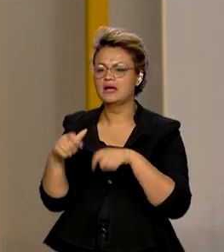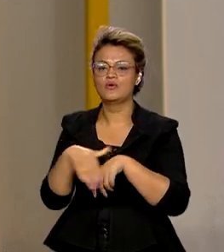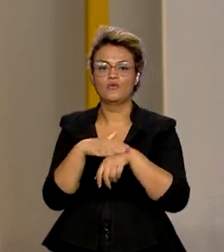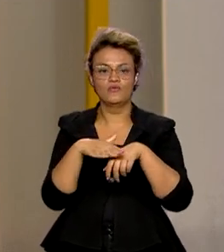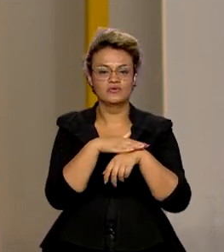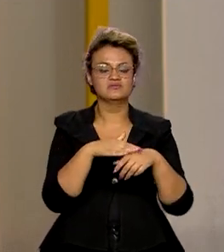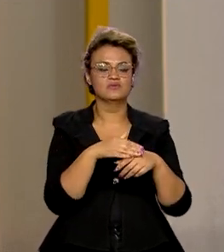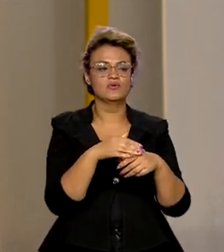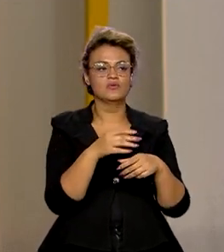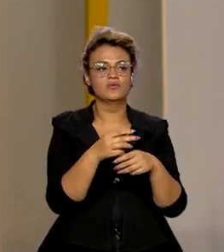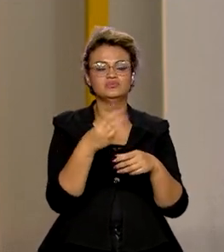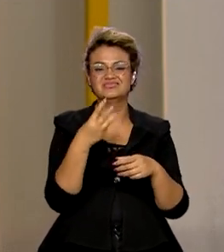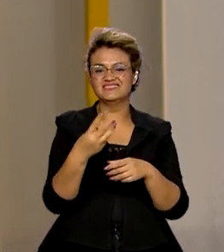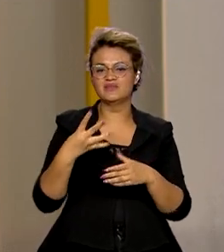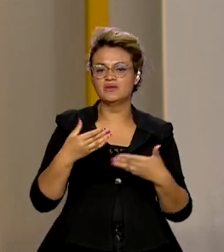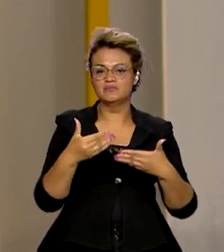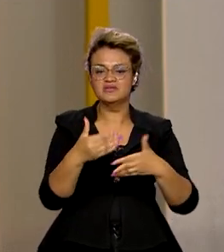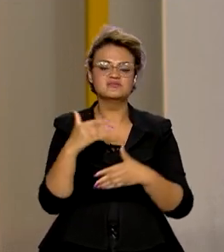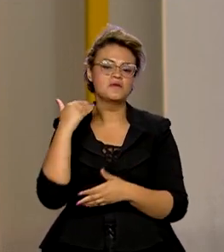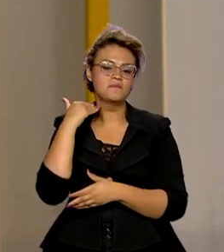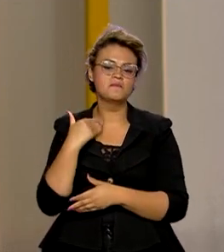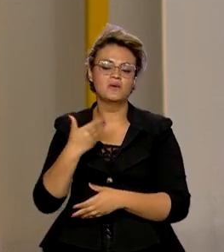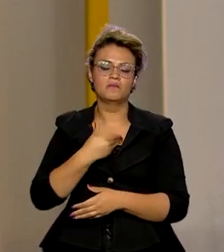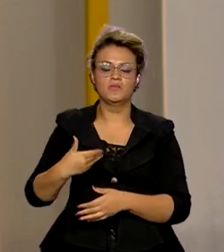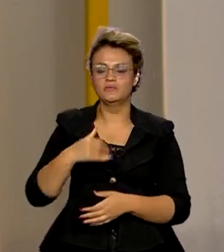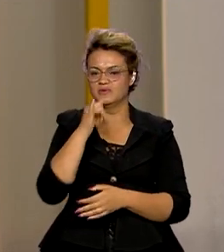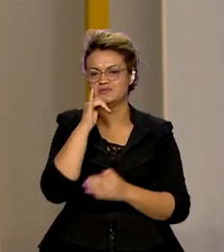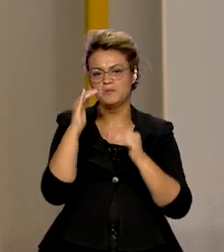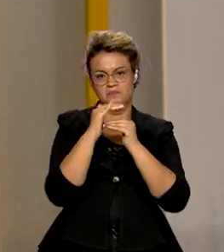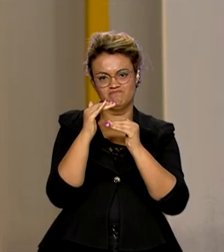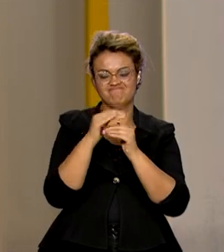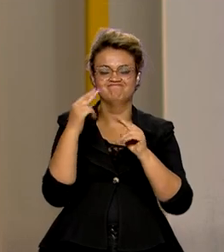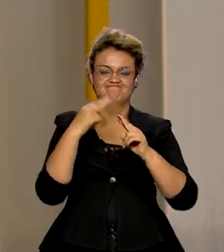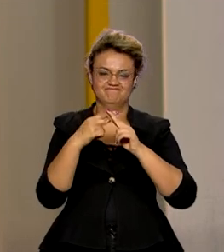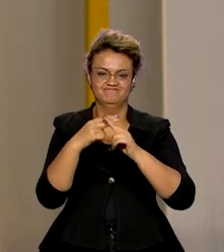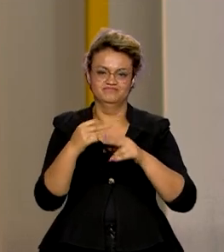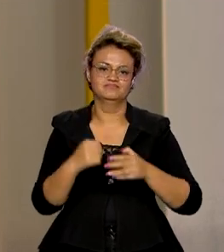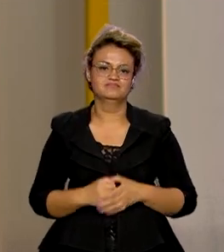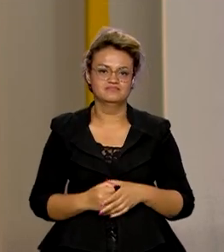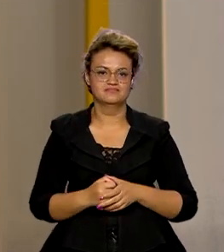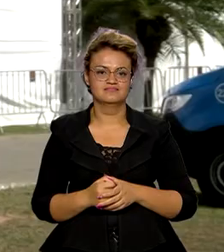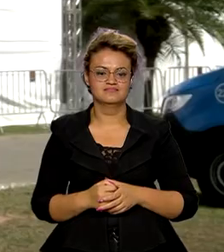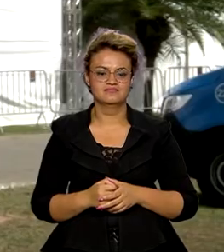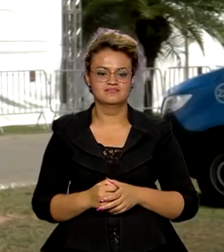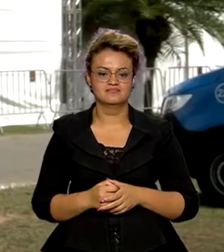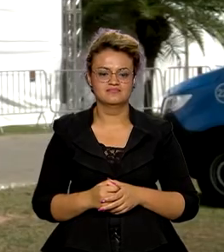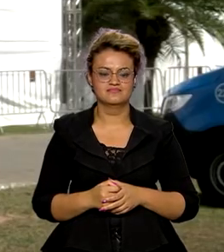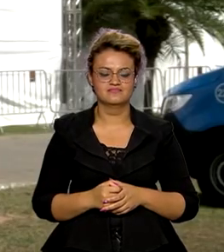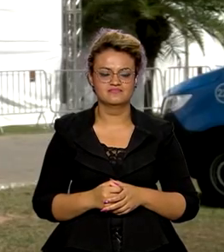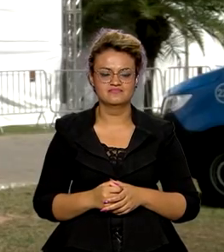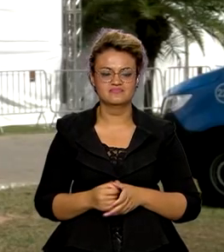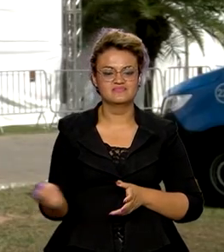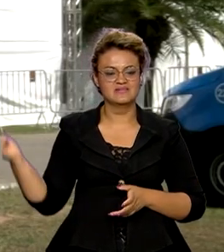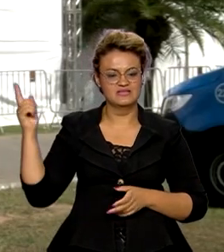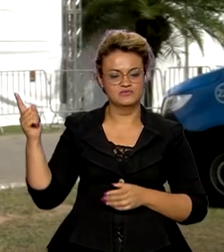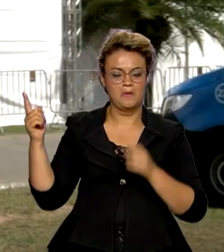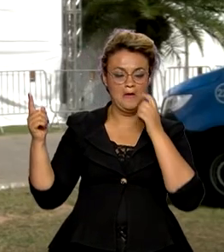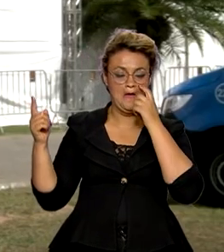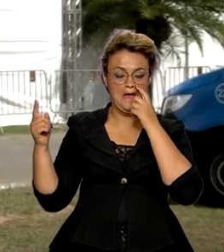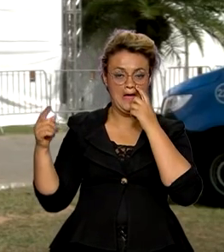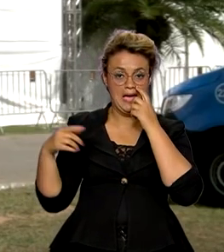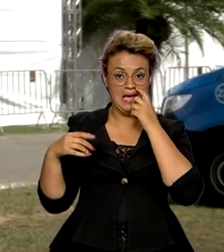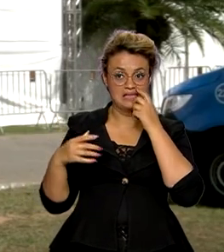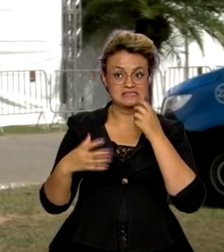ministérios e de bancos públicos, como o Banco do Brasil e a Caixa Econômica Federal. A capital da Bahia foi